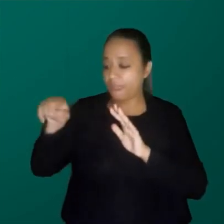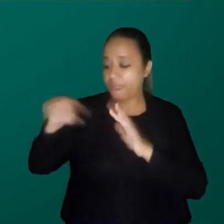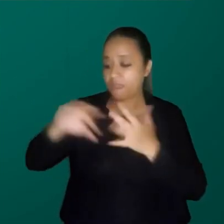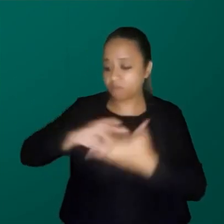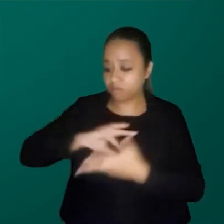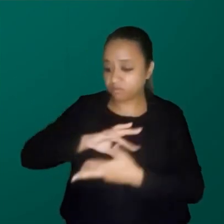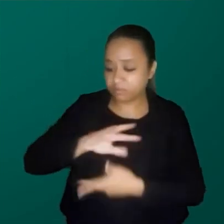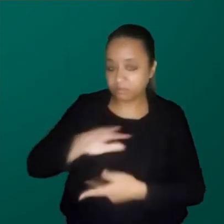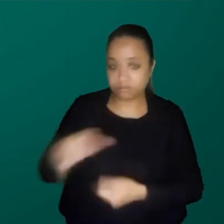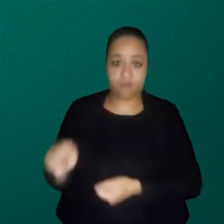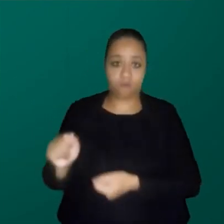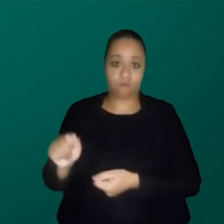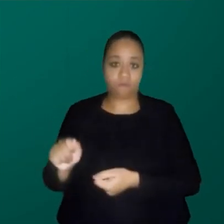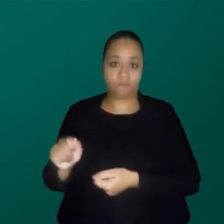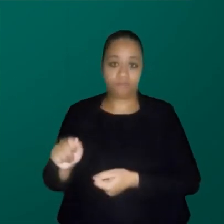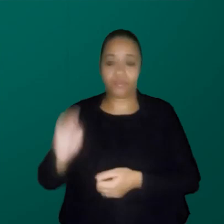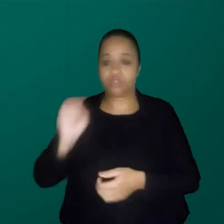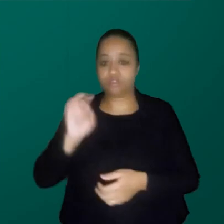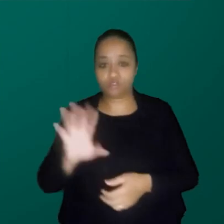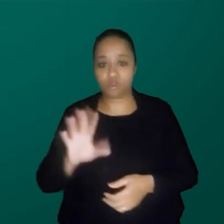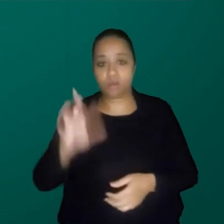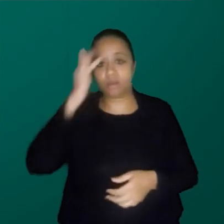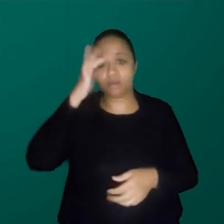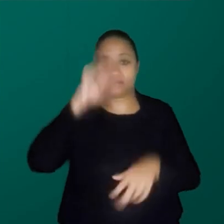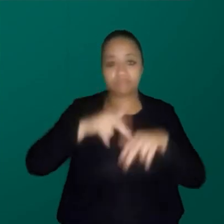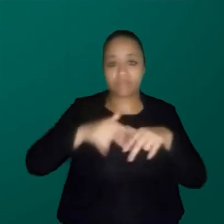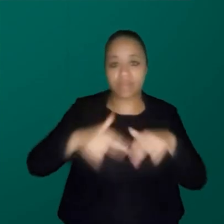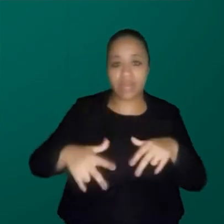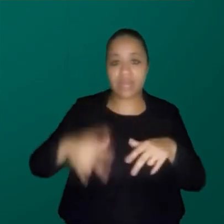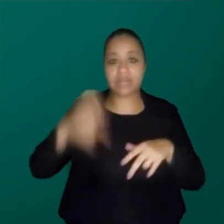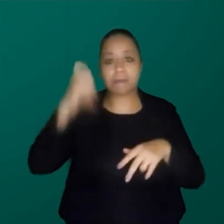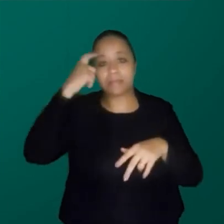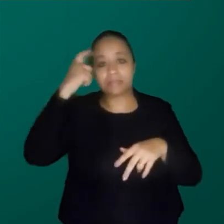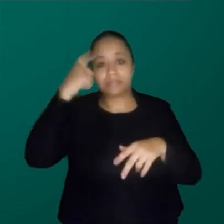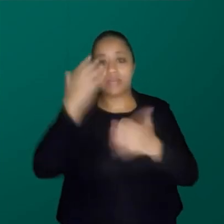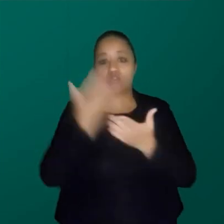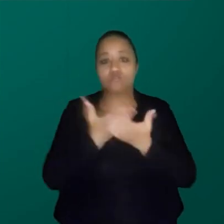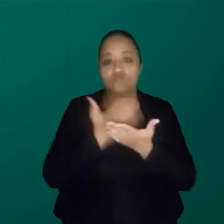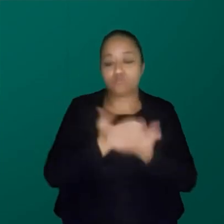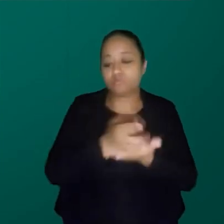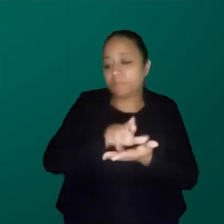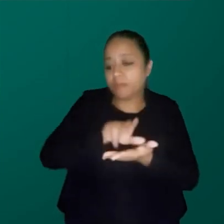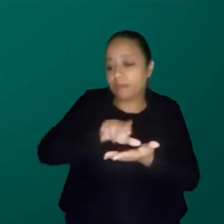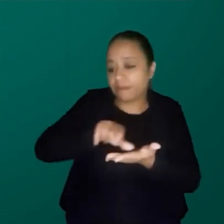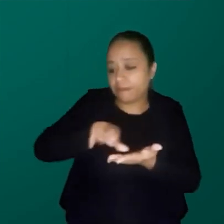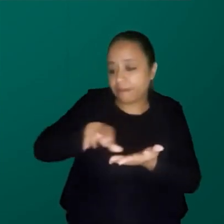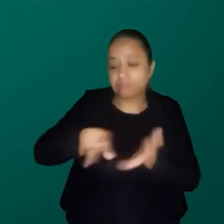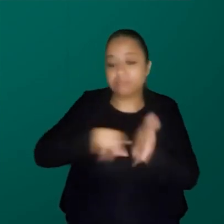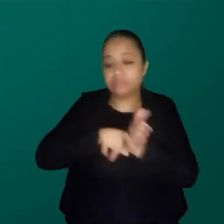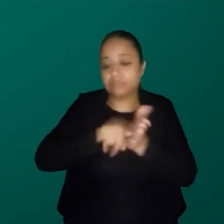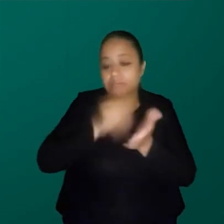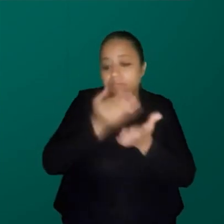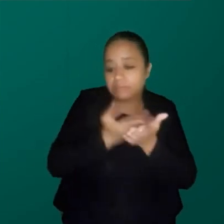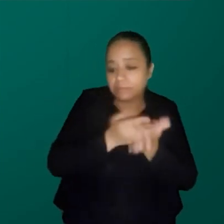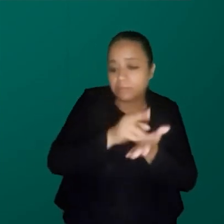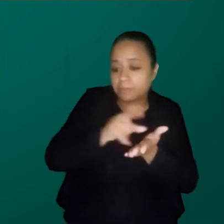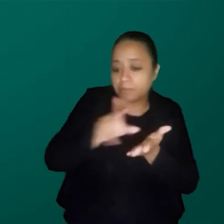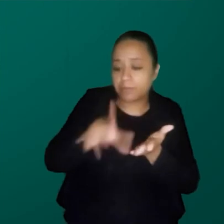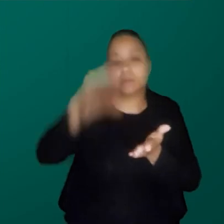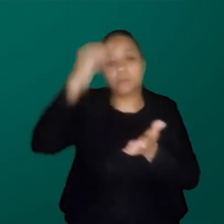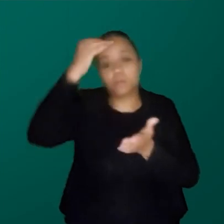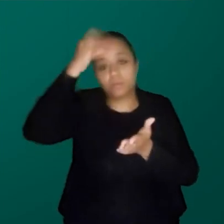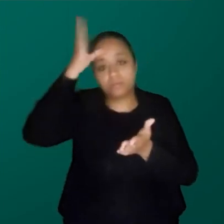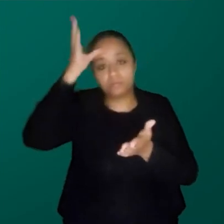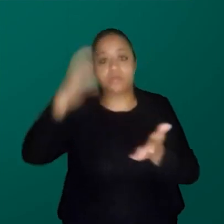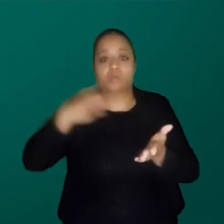não só para a gente pensar as epistemologias, as formas de conhecer, mas de quem a gente